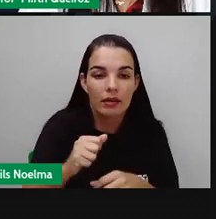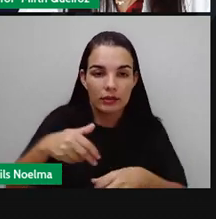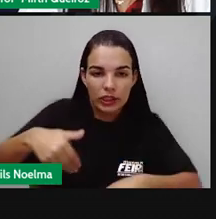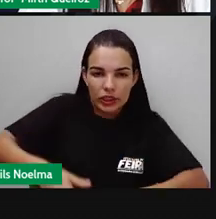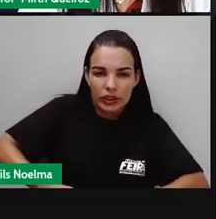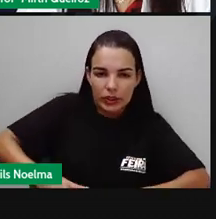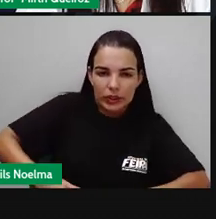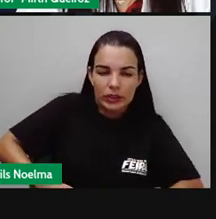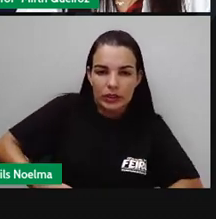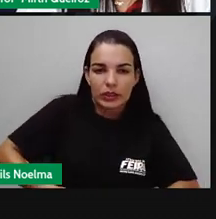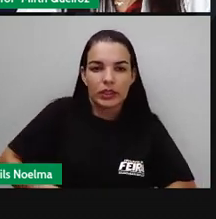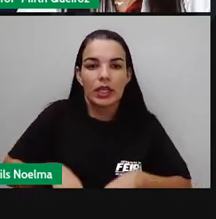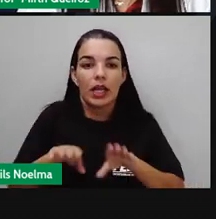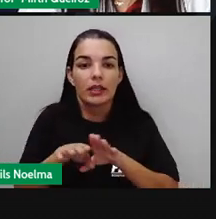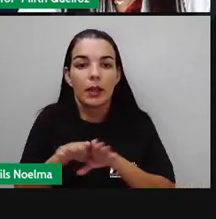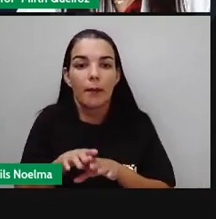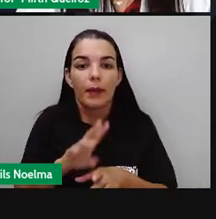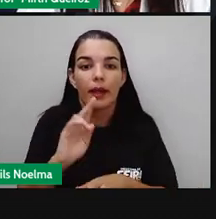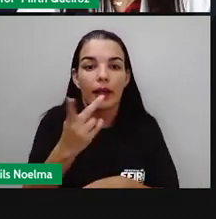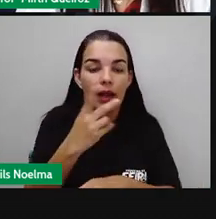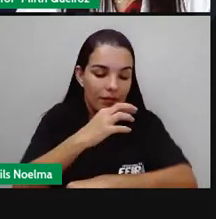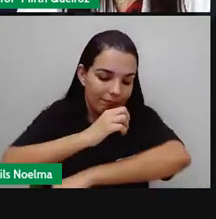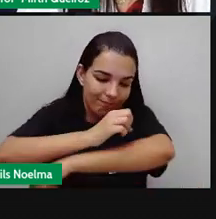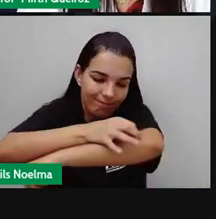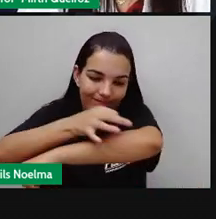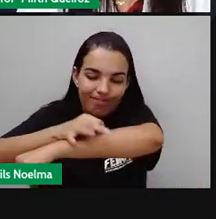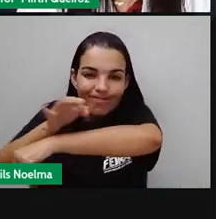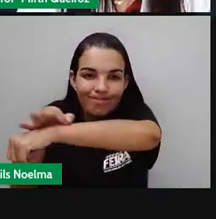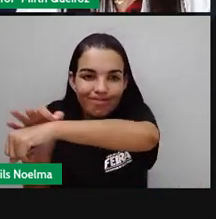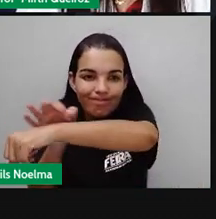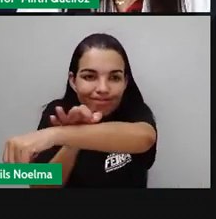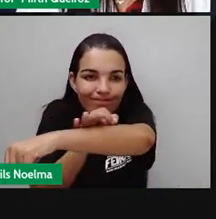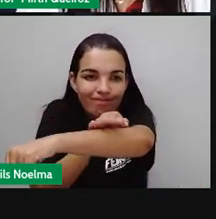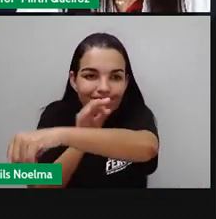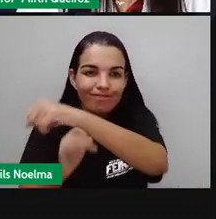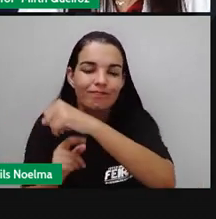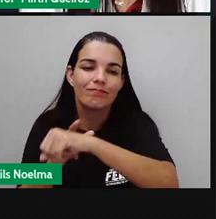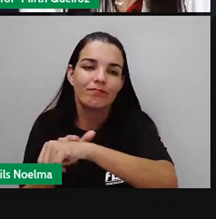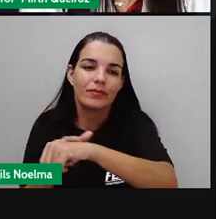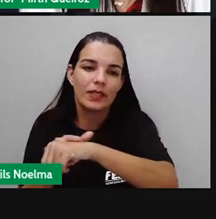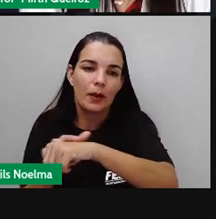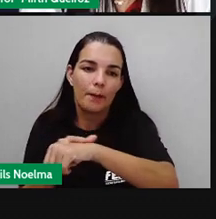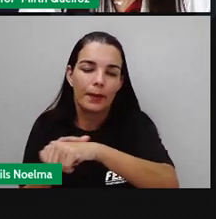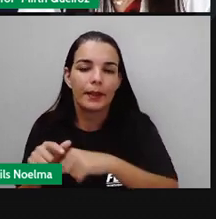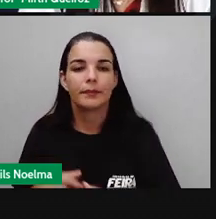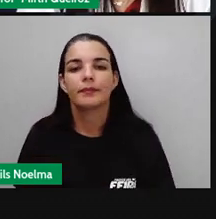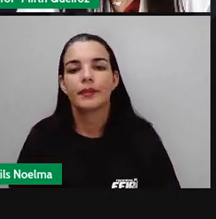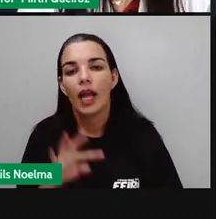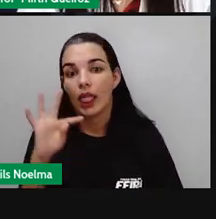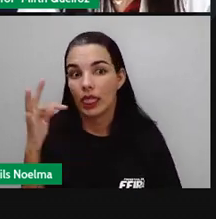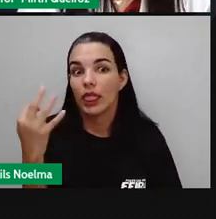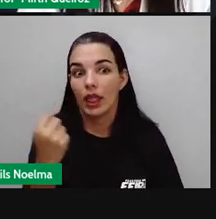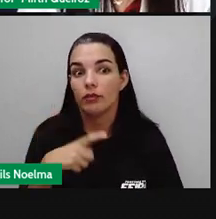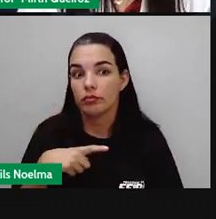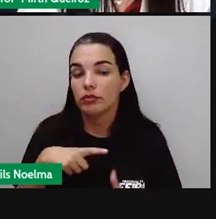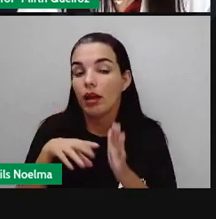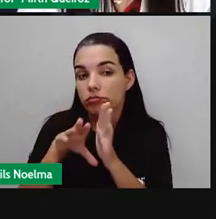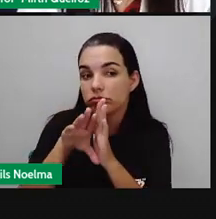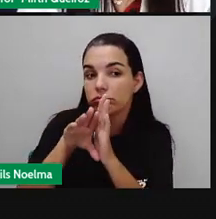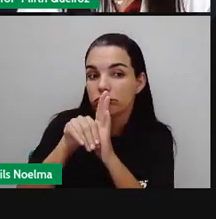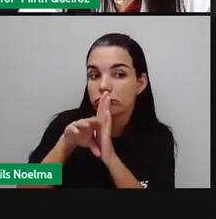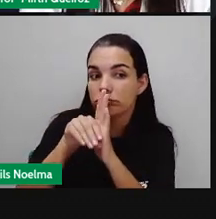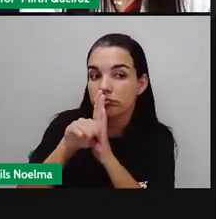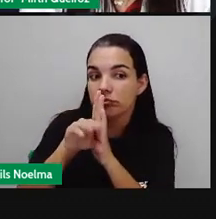intestino, né? A ranceníase e a lepra, que ela atinge a nossa pele, certo? Todas essas doenças aí são doenças